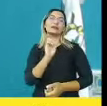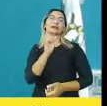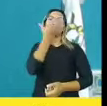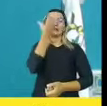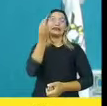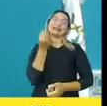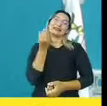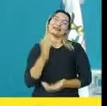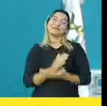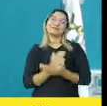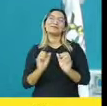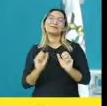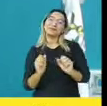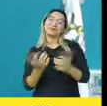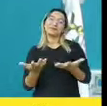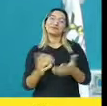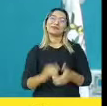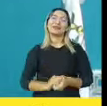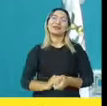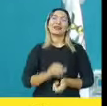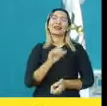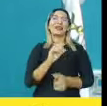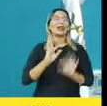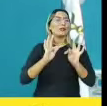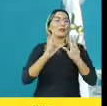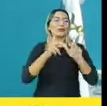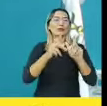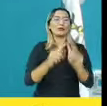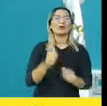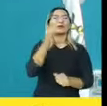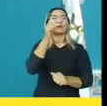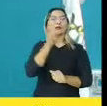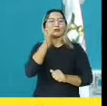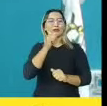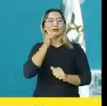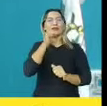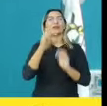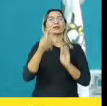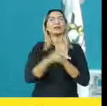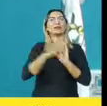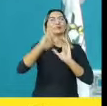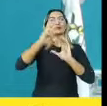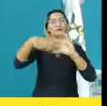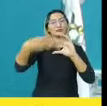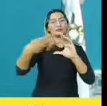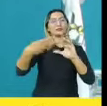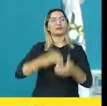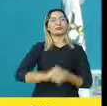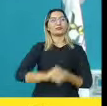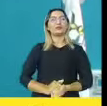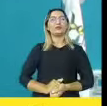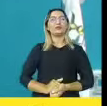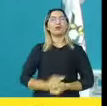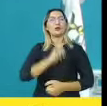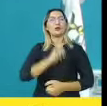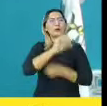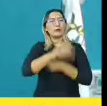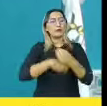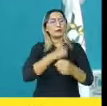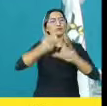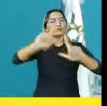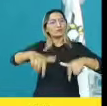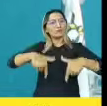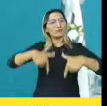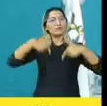E dizer que é um ano de muita luta e que a mulher precisa cada vez mais